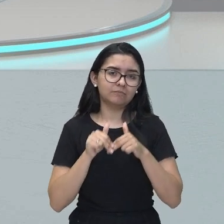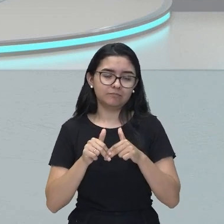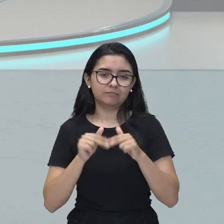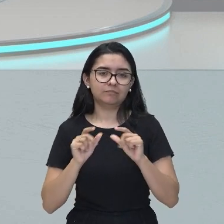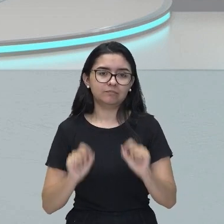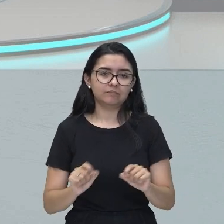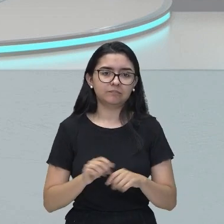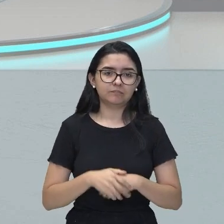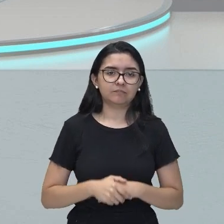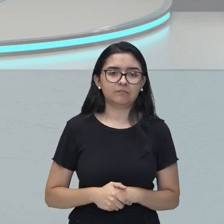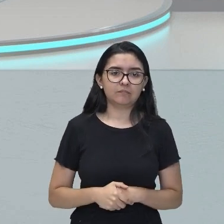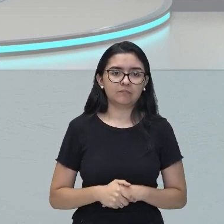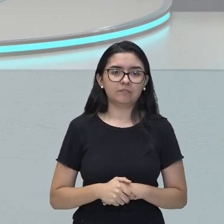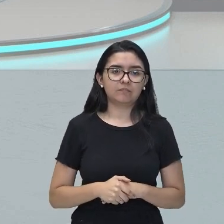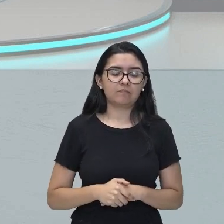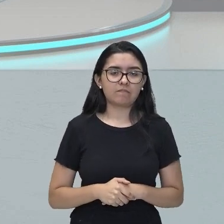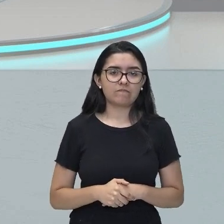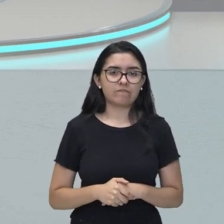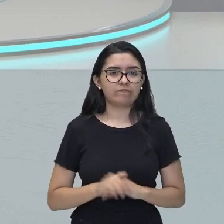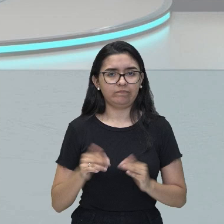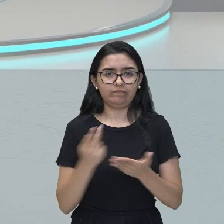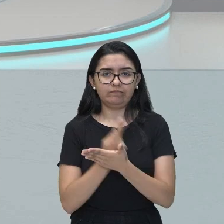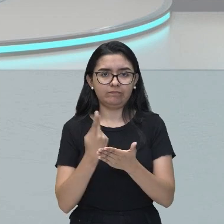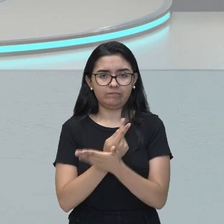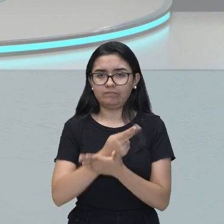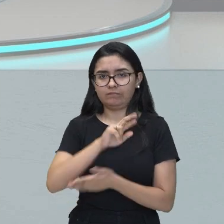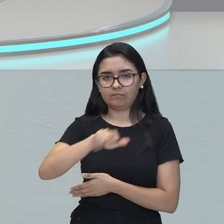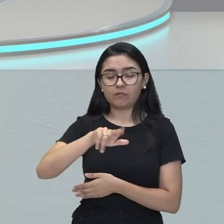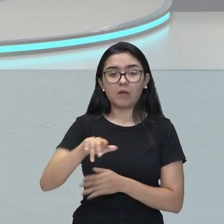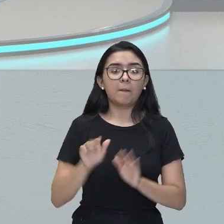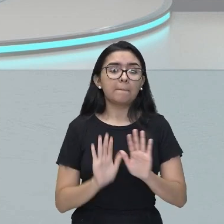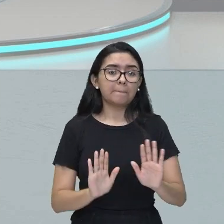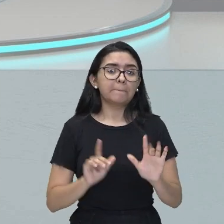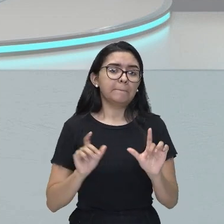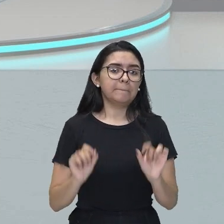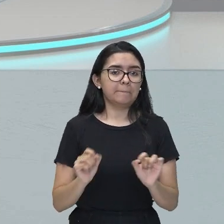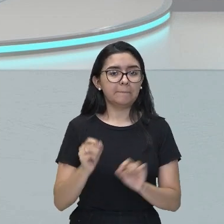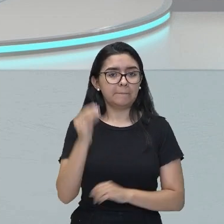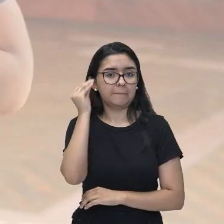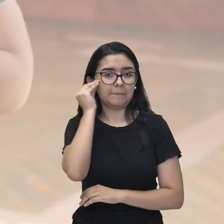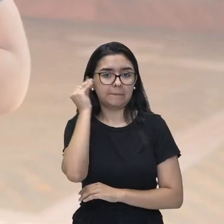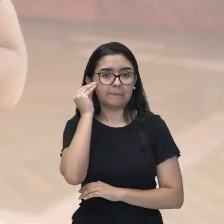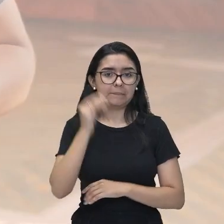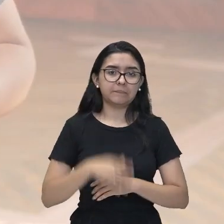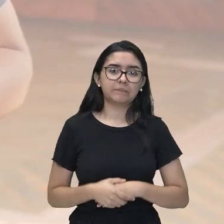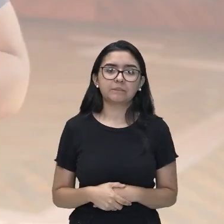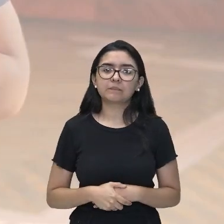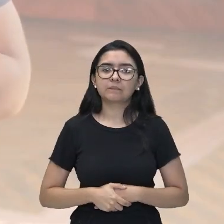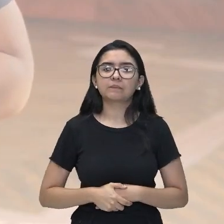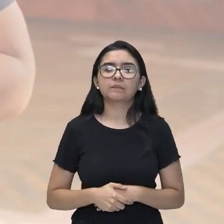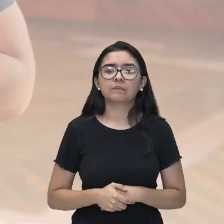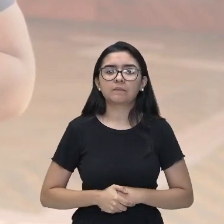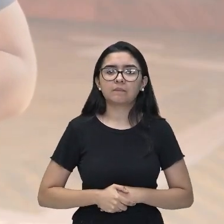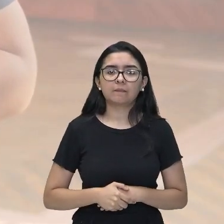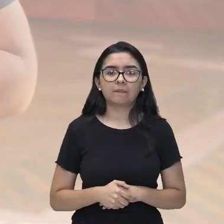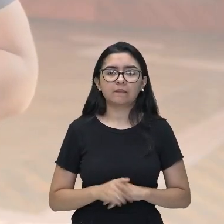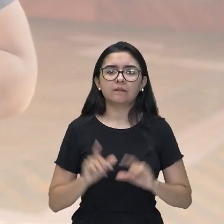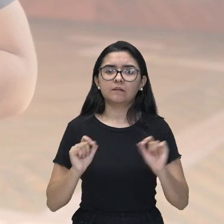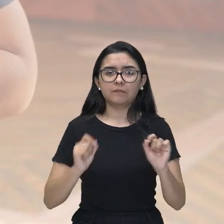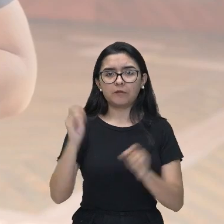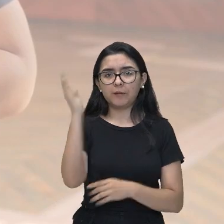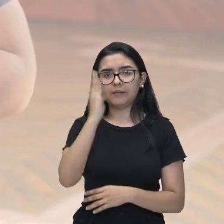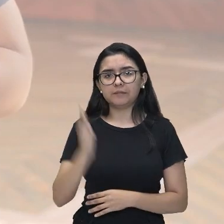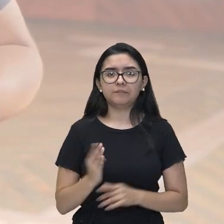De todo errado ele não estava, com certeza. Vamos ver então um trecho. Que me quer o Brasil que me